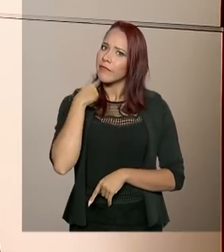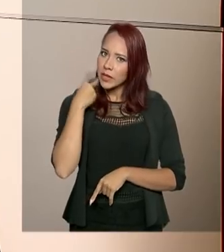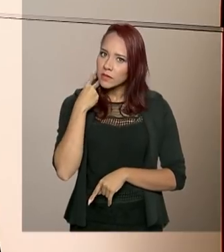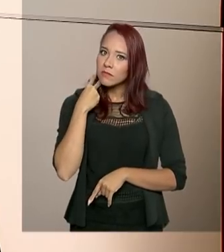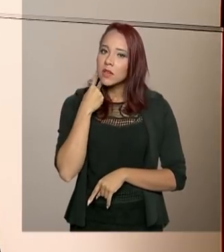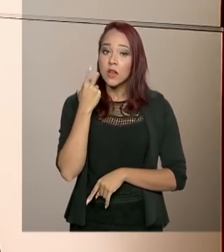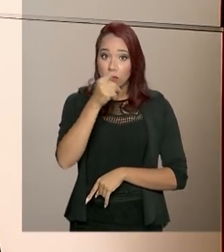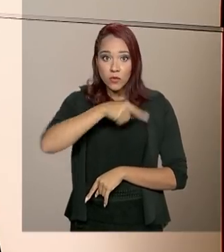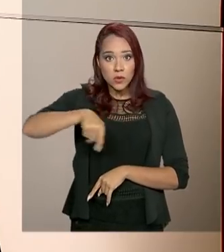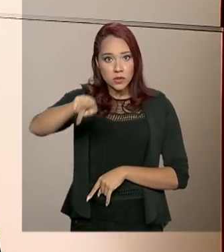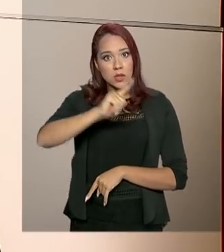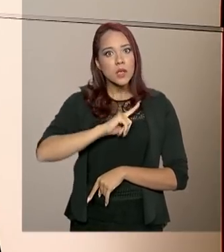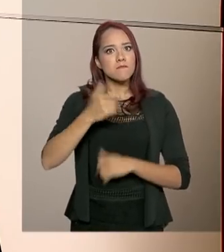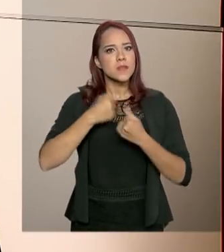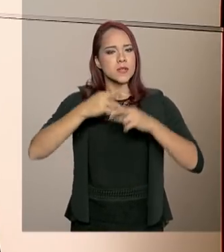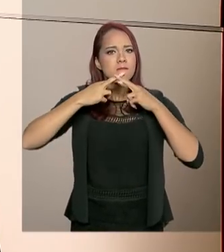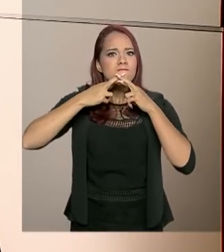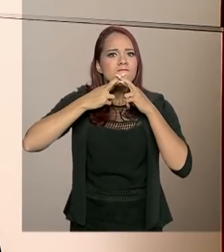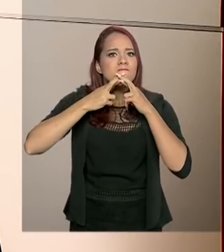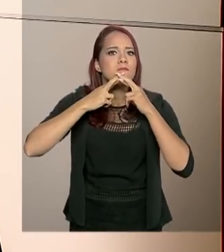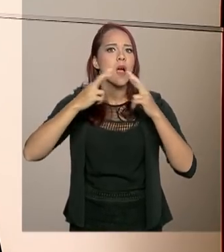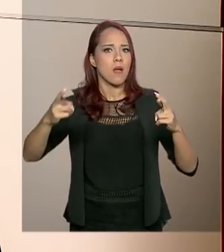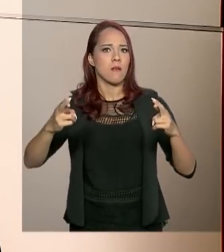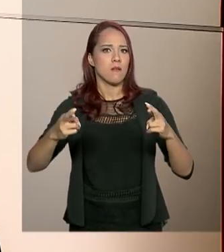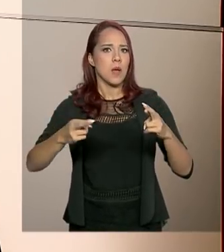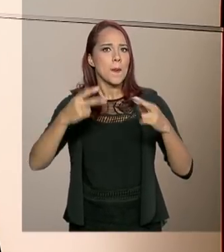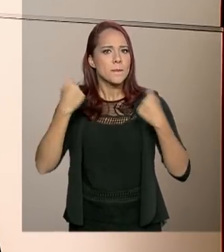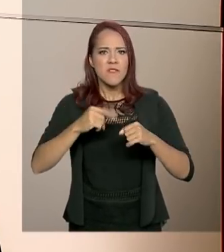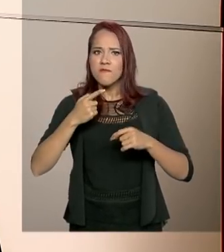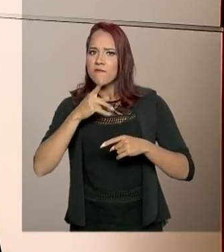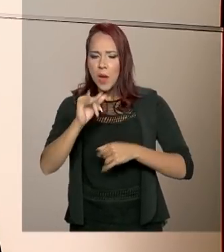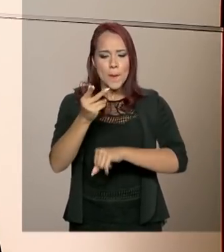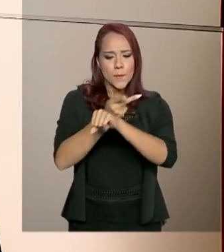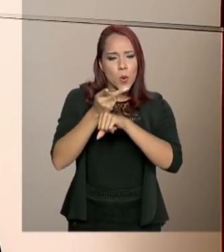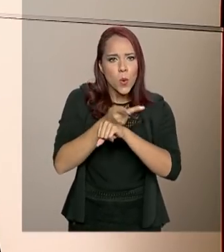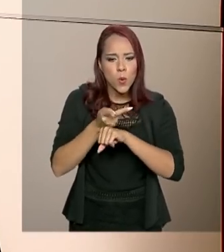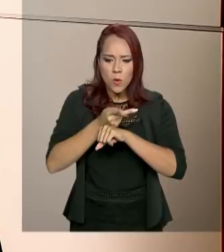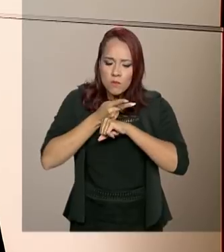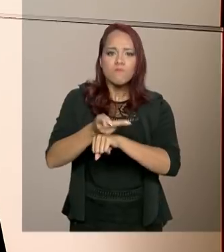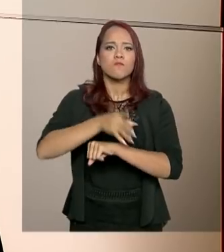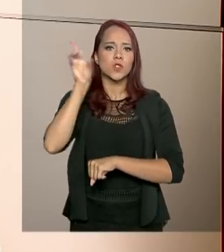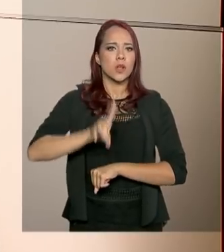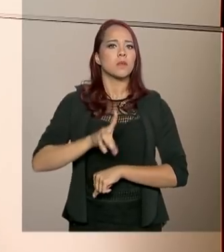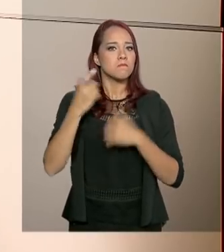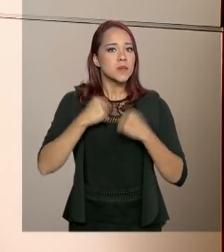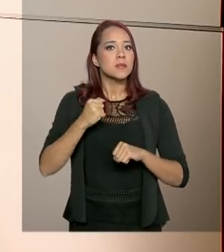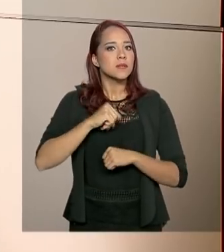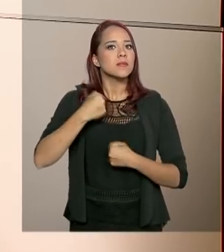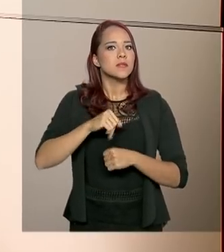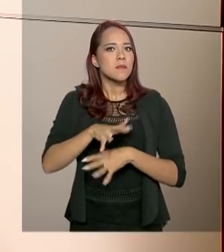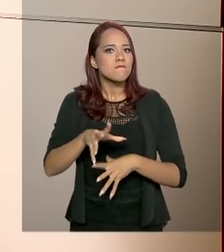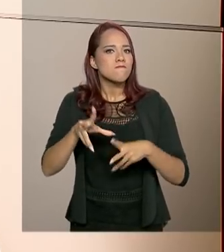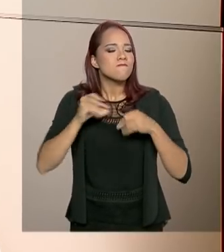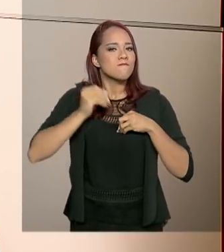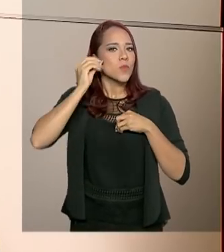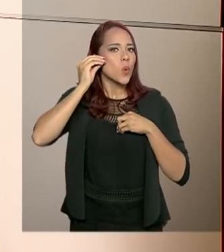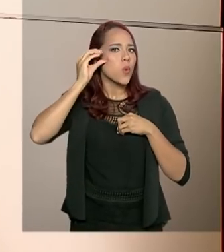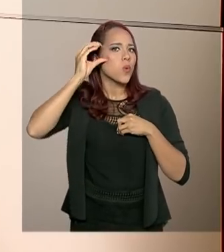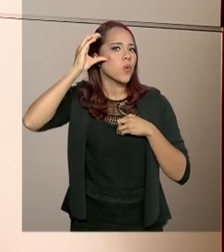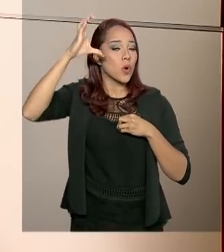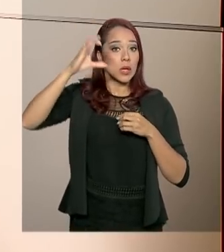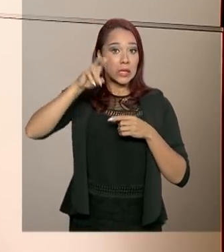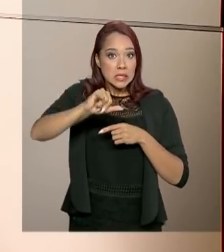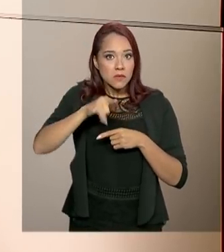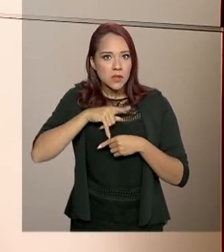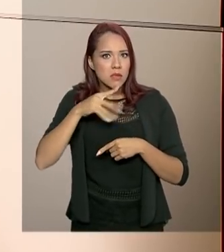que elas abram a boca, vão atrás dos seus direitos, adquiram conhecimento. Ele é uma arma. E quando